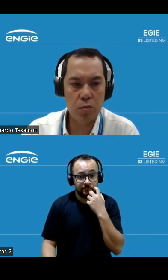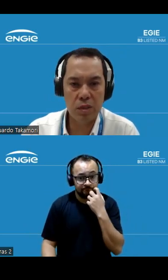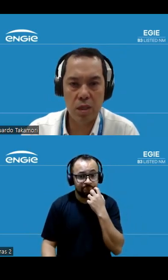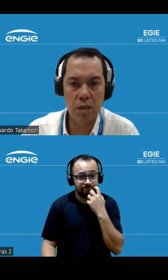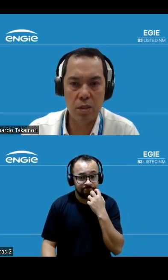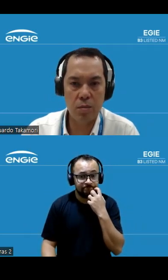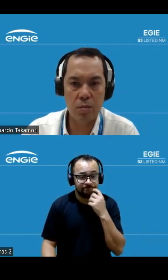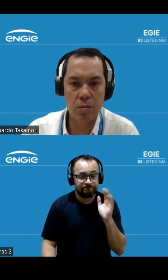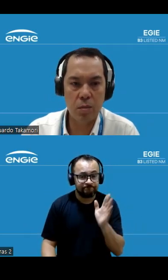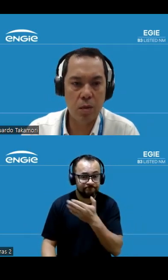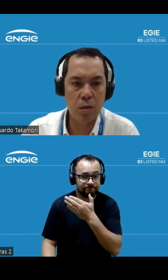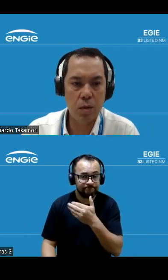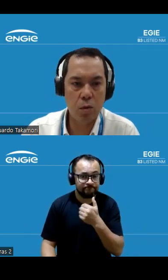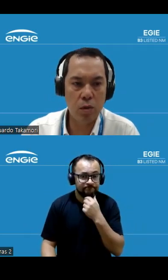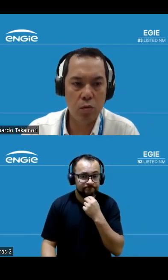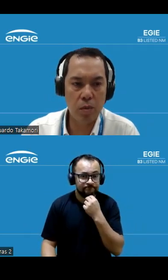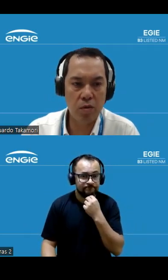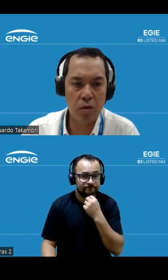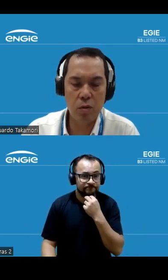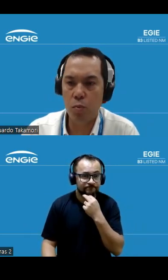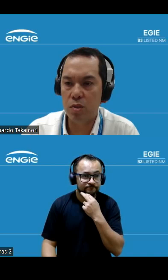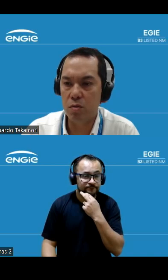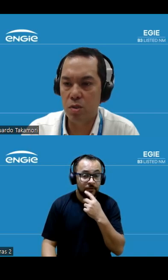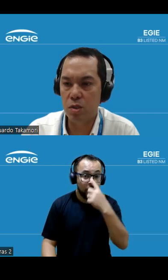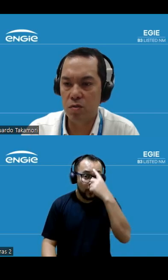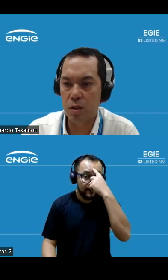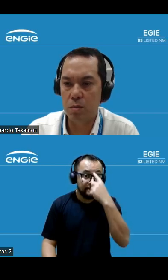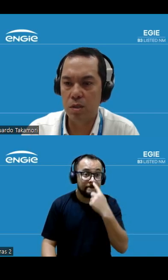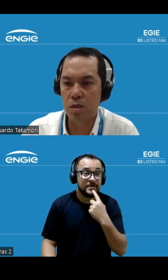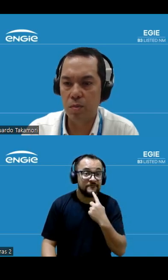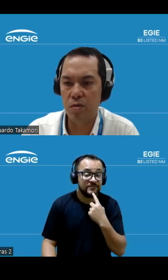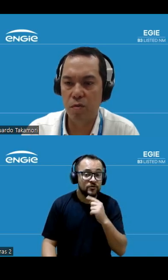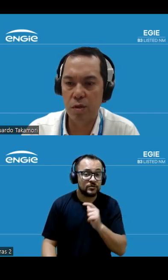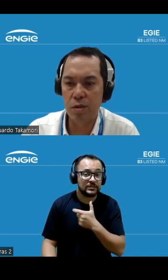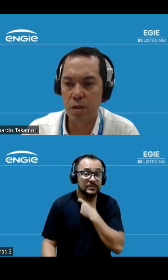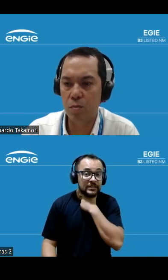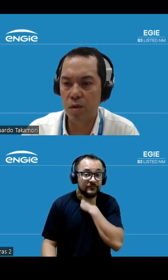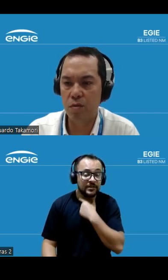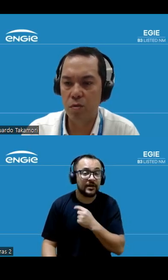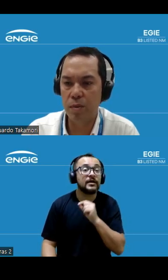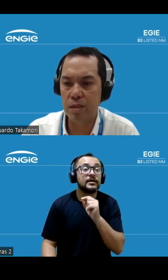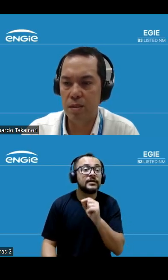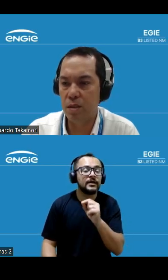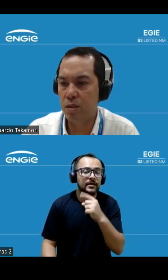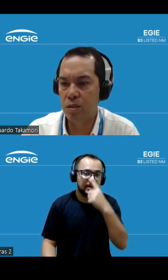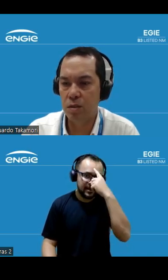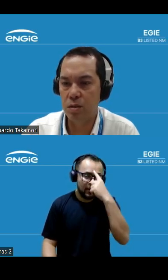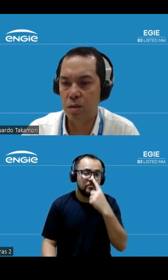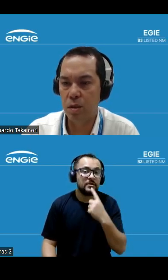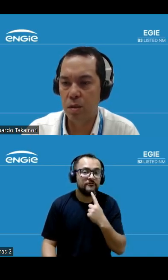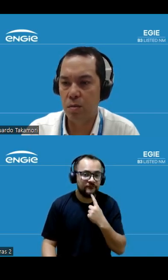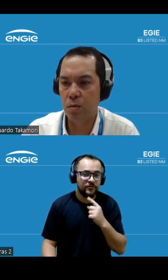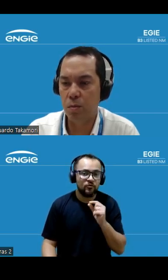próximo slide quanto a perfil e composição de dívida a gente sempre reforça que é um perfil bastante